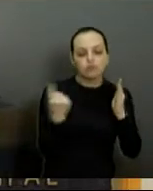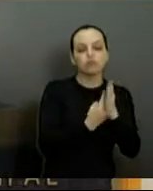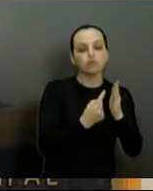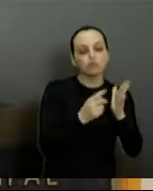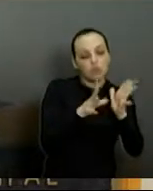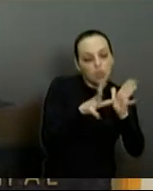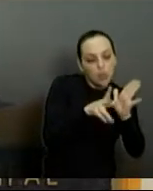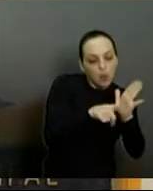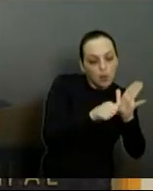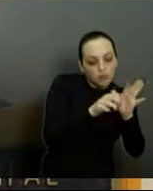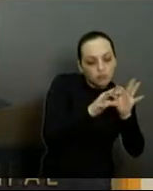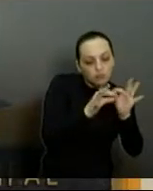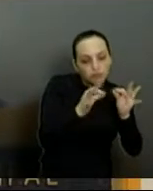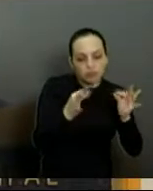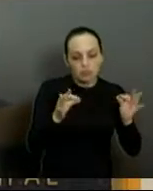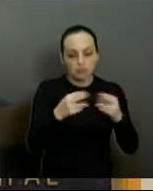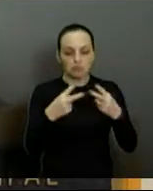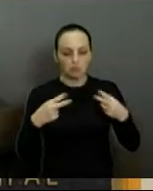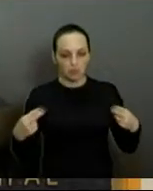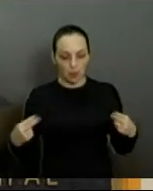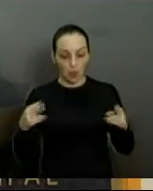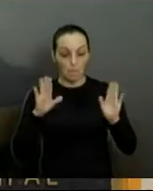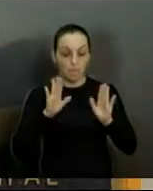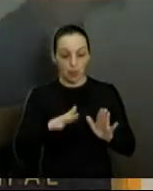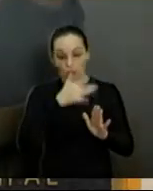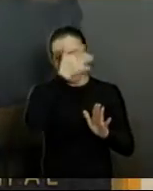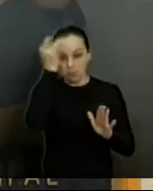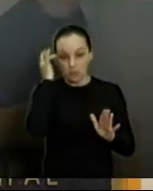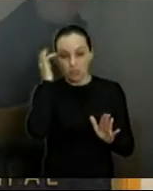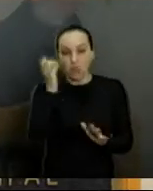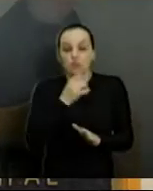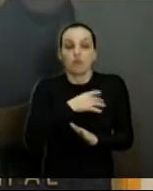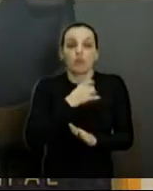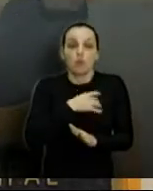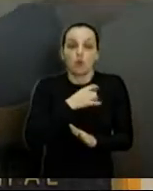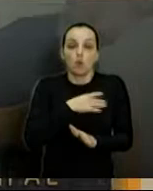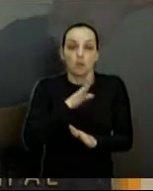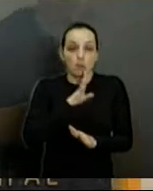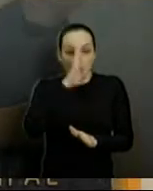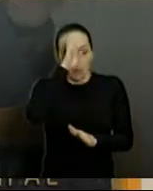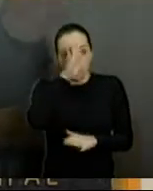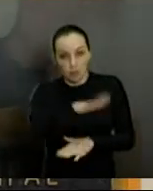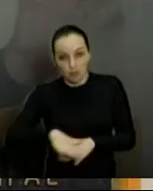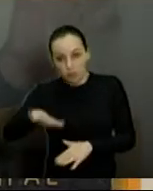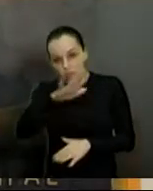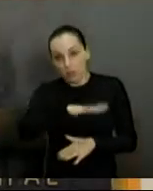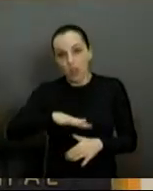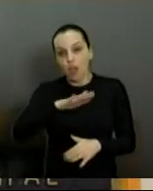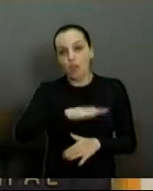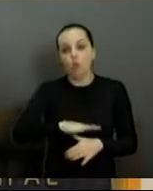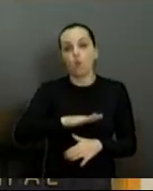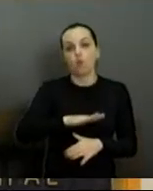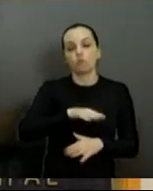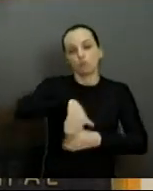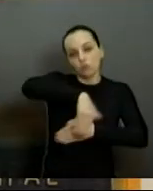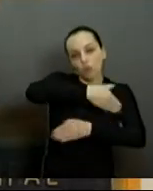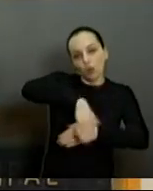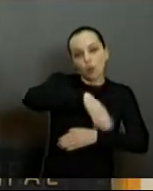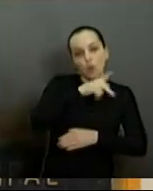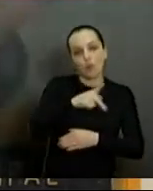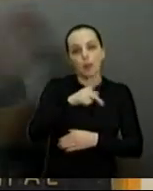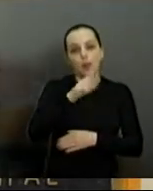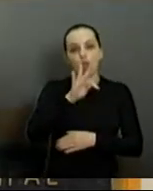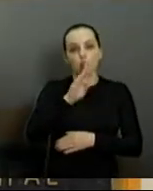está trazendo insegurança aos moradores, principalmente nessa região da Rua São Bento, Rua Tupi, Rua